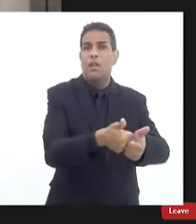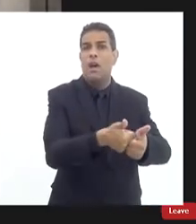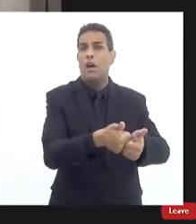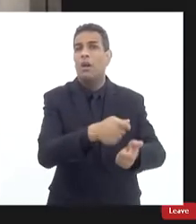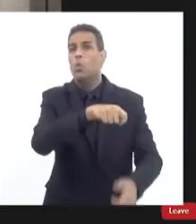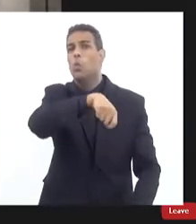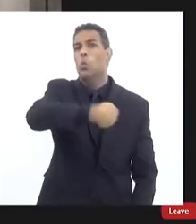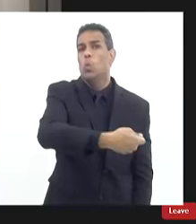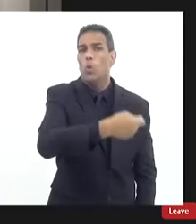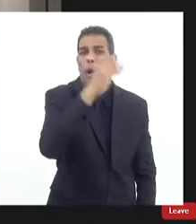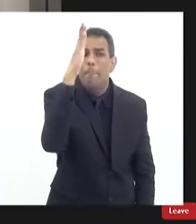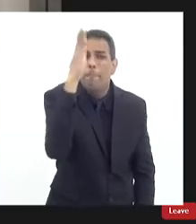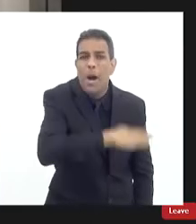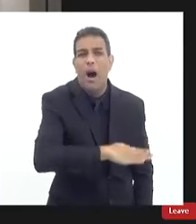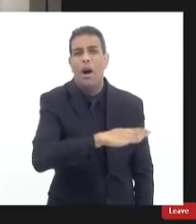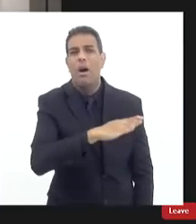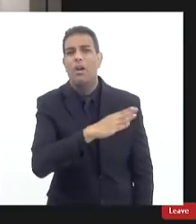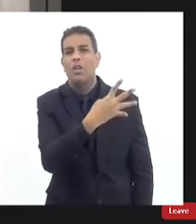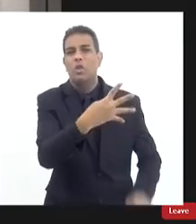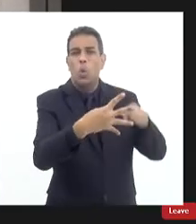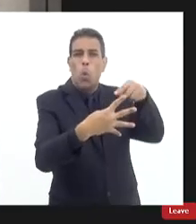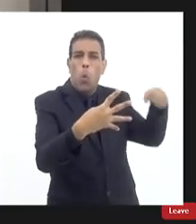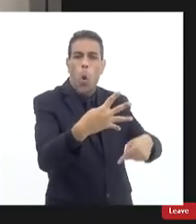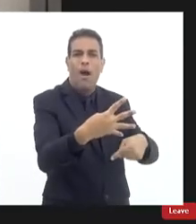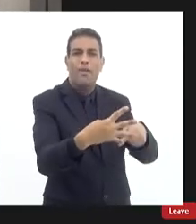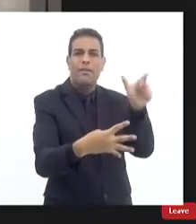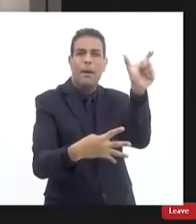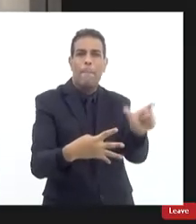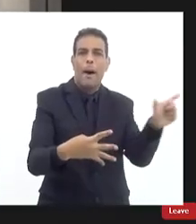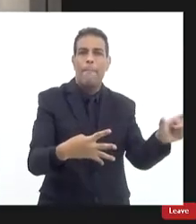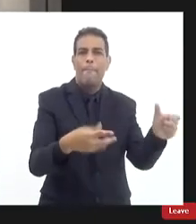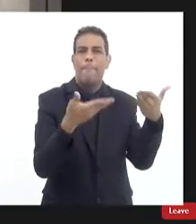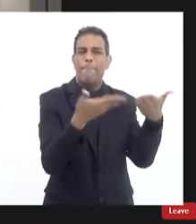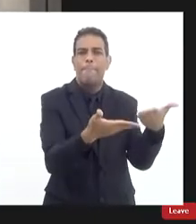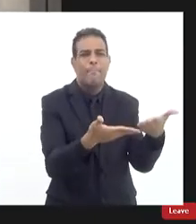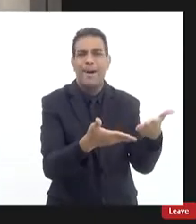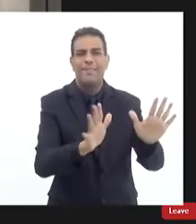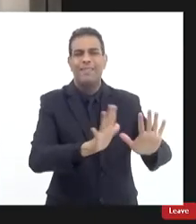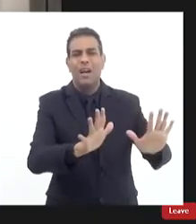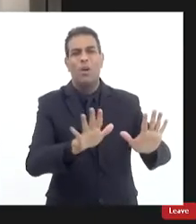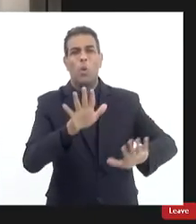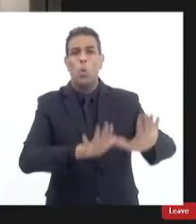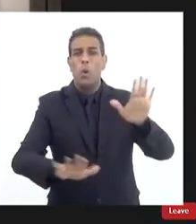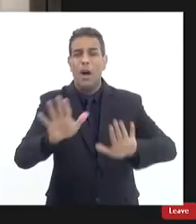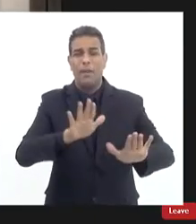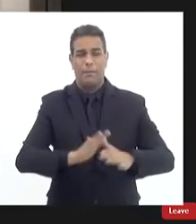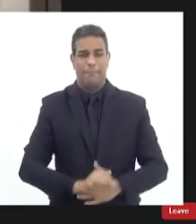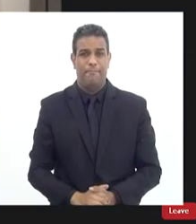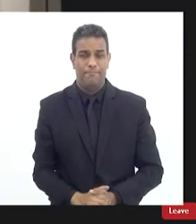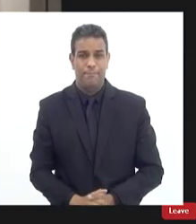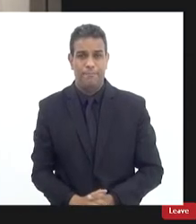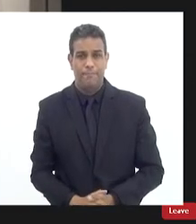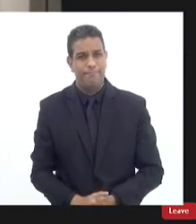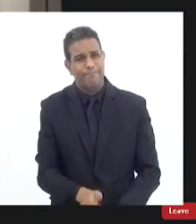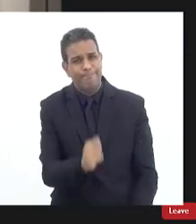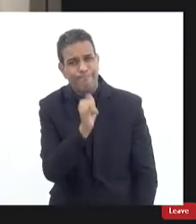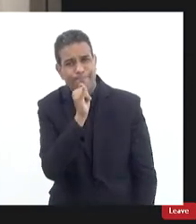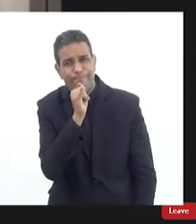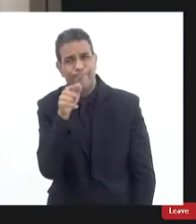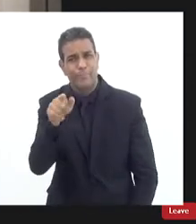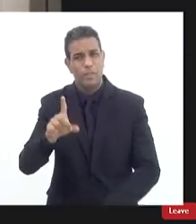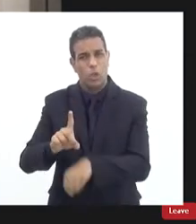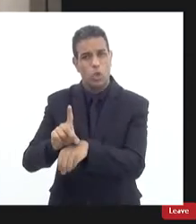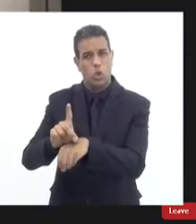começa a olhar como um todo e estereotipar aquele tipo de função por exemplo a doutora